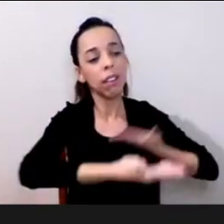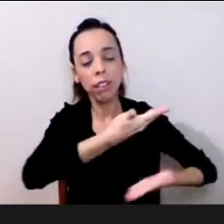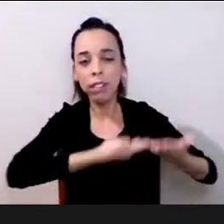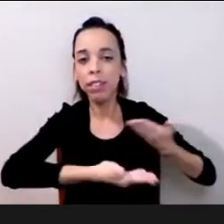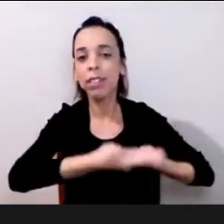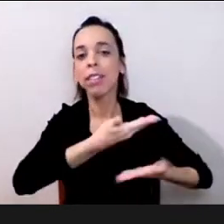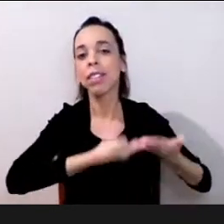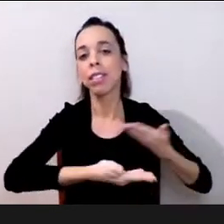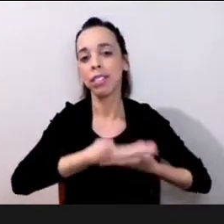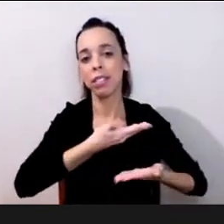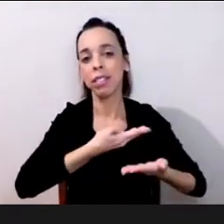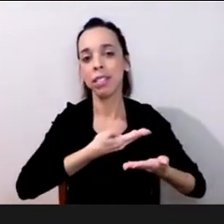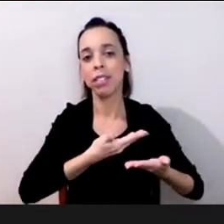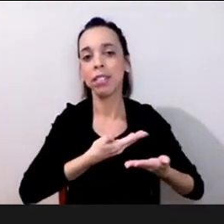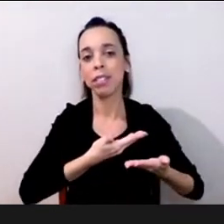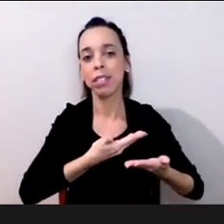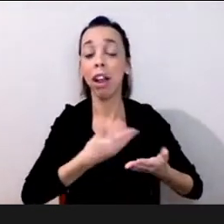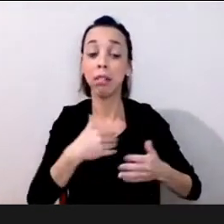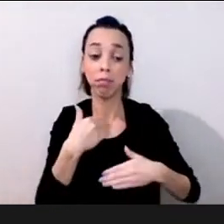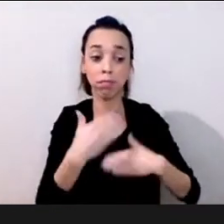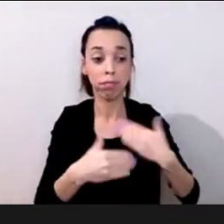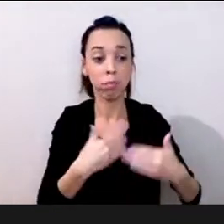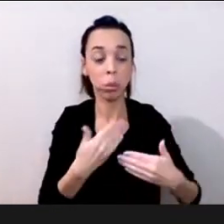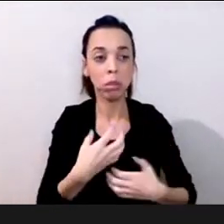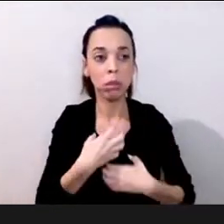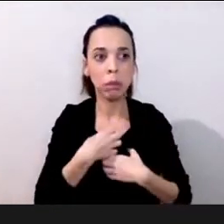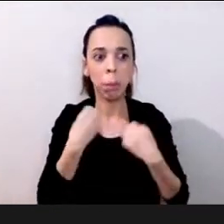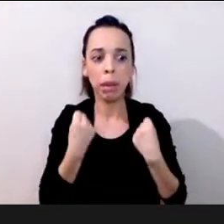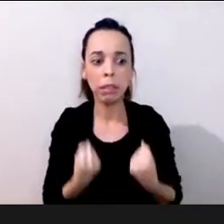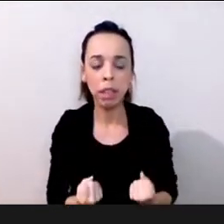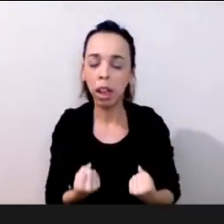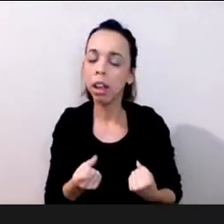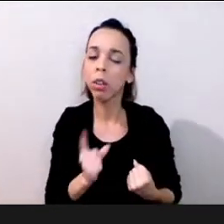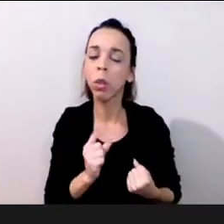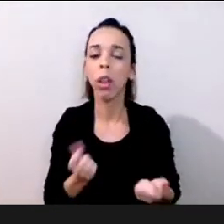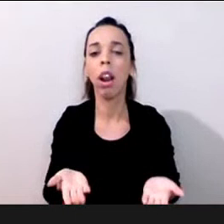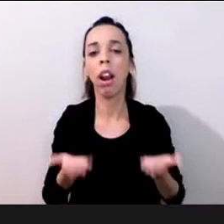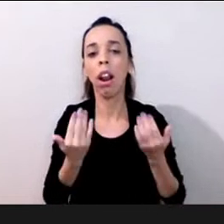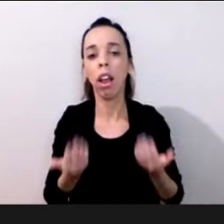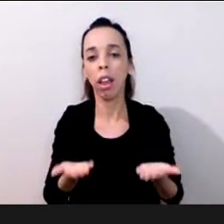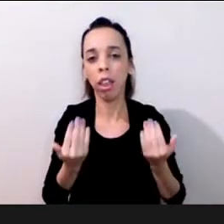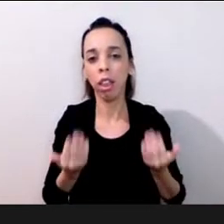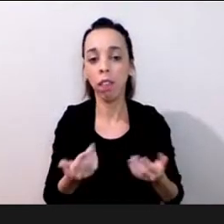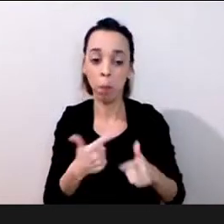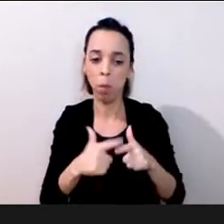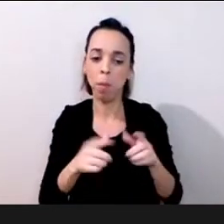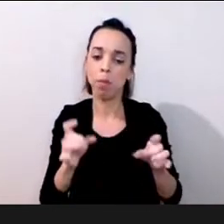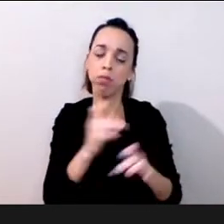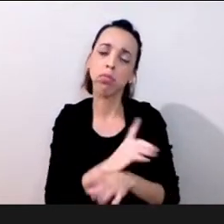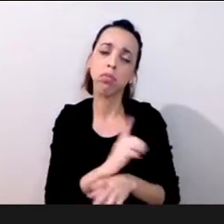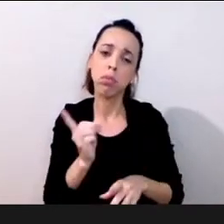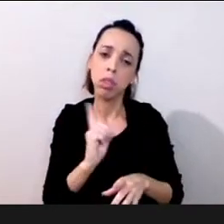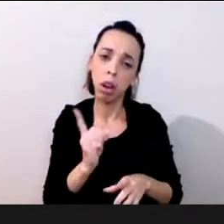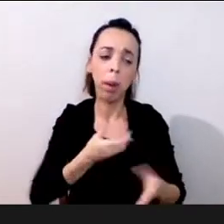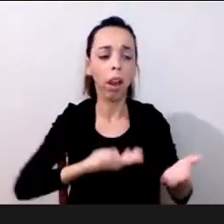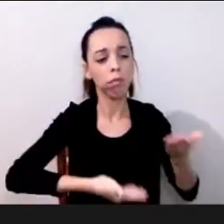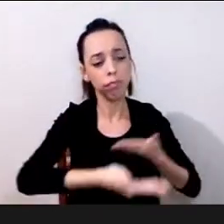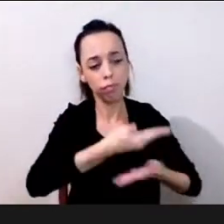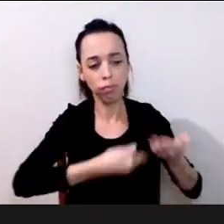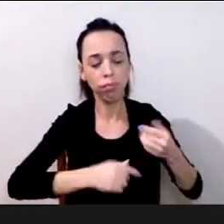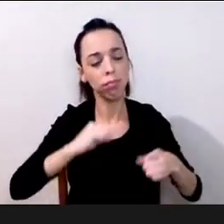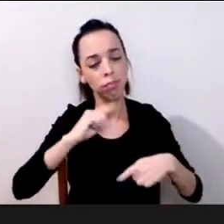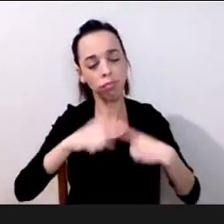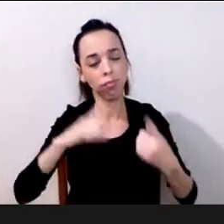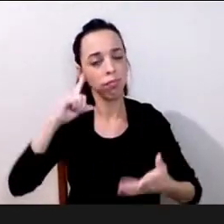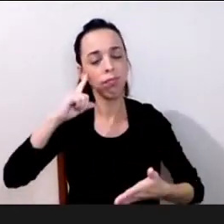isso acho que as coisas ficam mais leves não que se resolvam mas ficam mais leves e a gente compartilha também as angústias para tomar as decisões mais